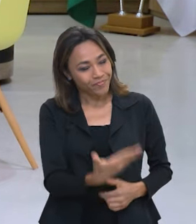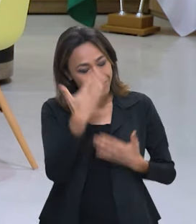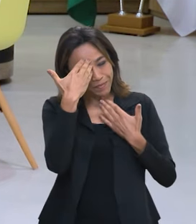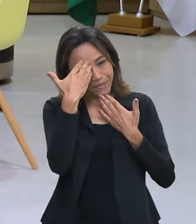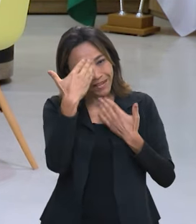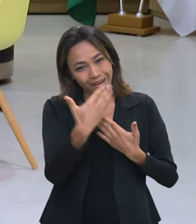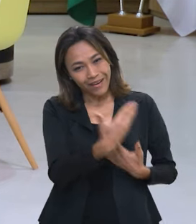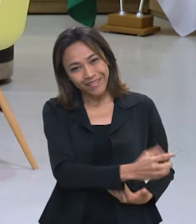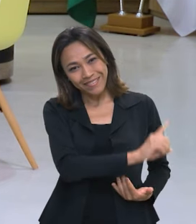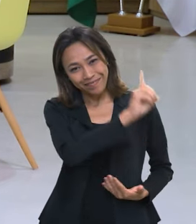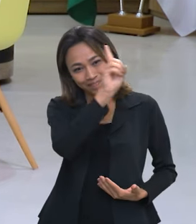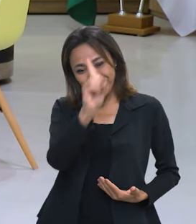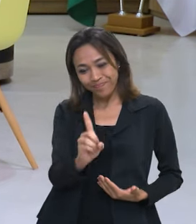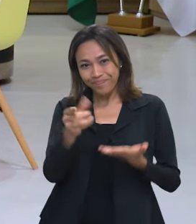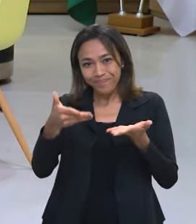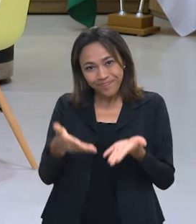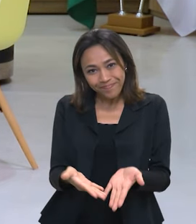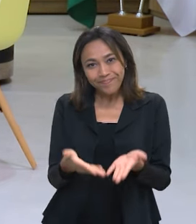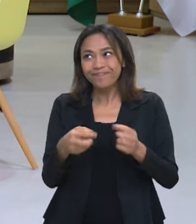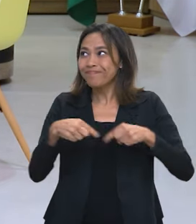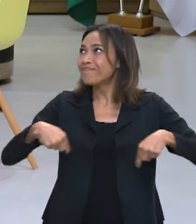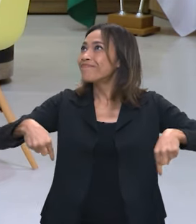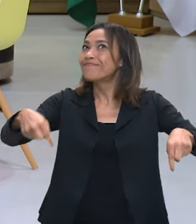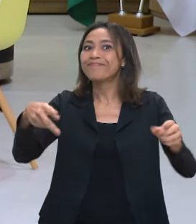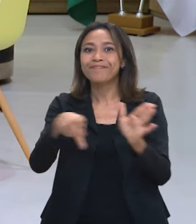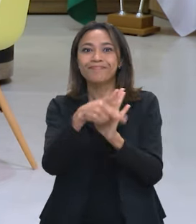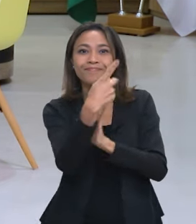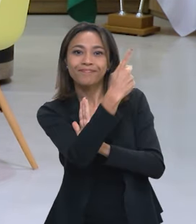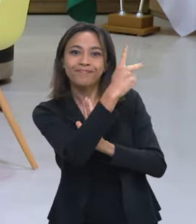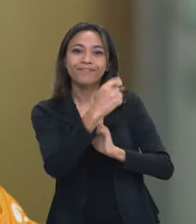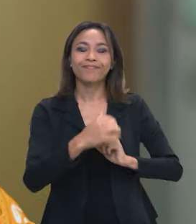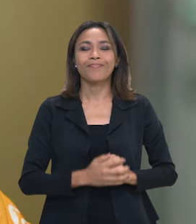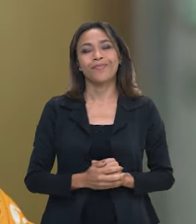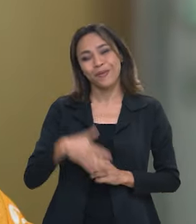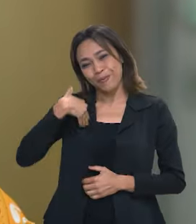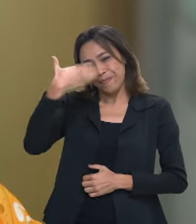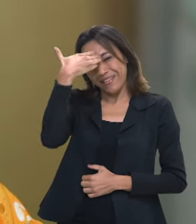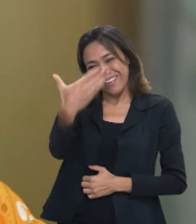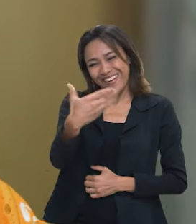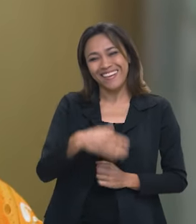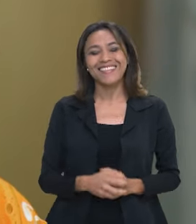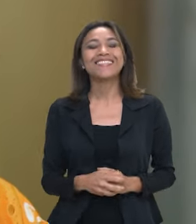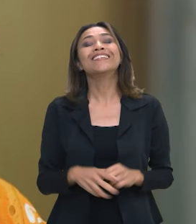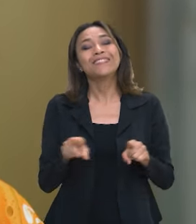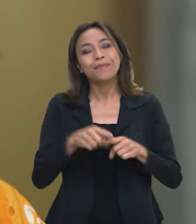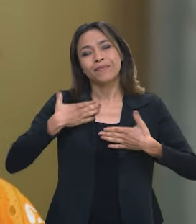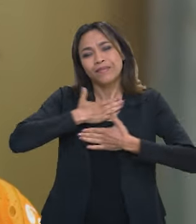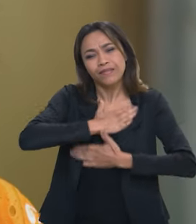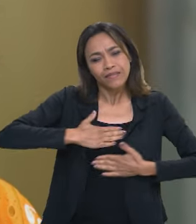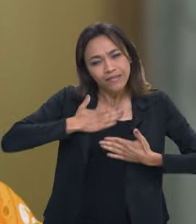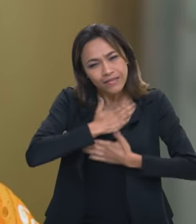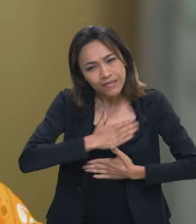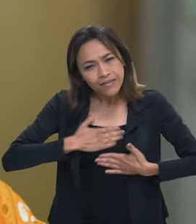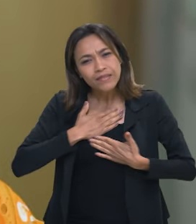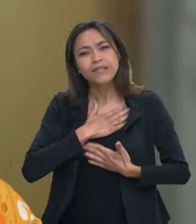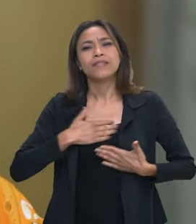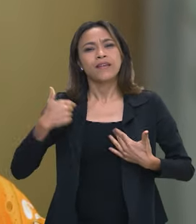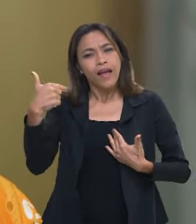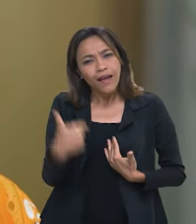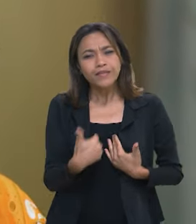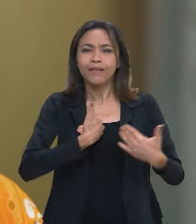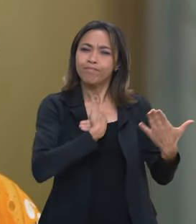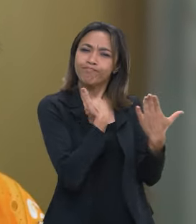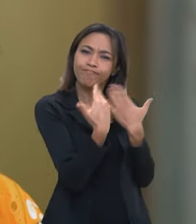Ministra, muito obrigada por nos receber aqui no seu gabinete. Obrigada, Carol. É uma grande satisfação podermos ter